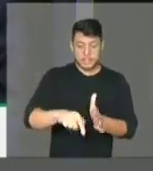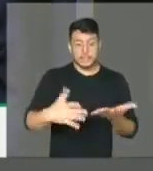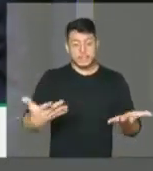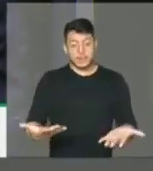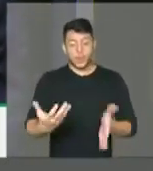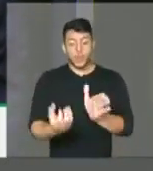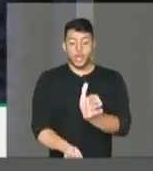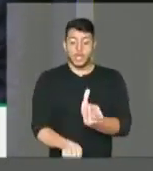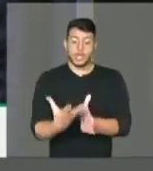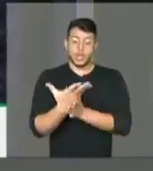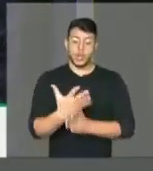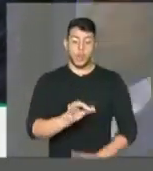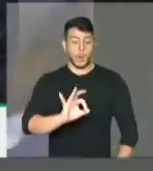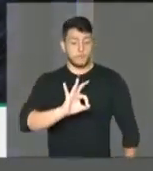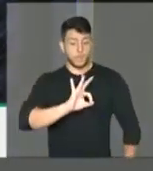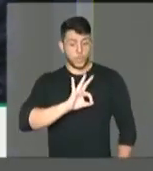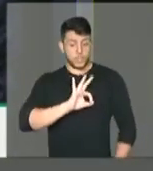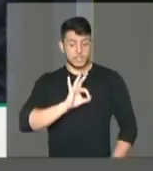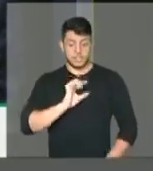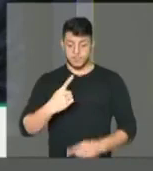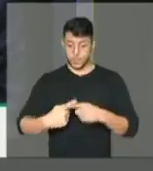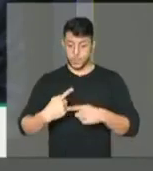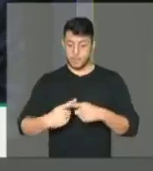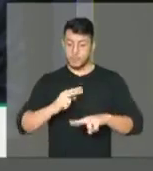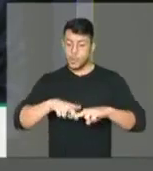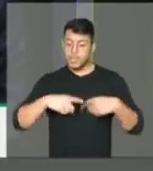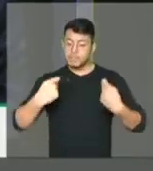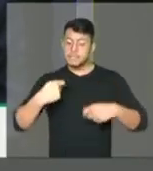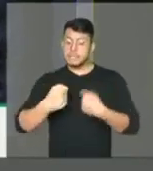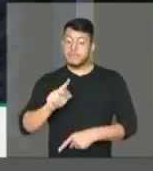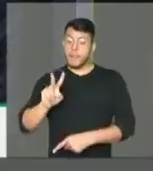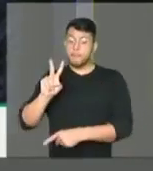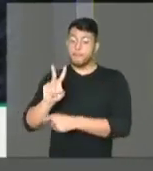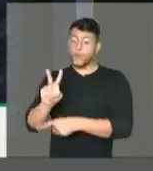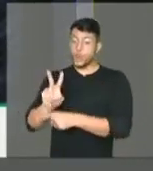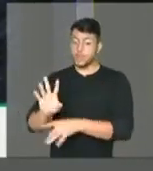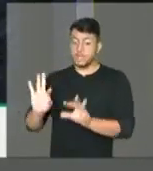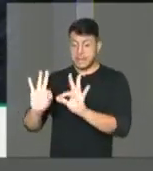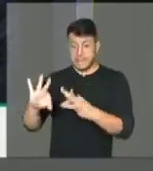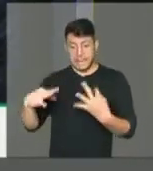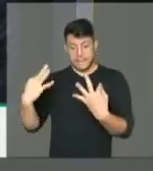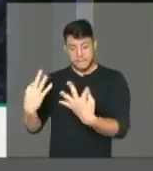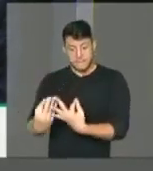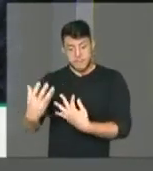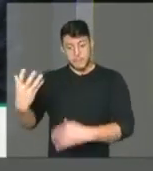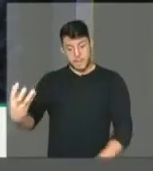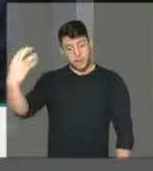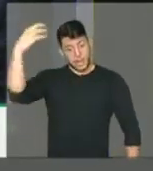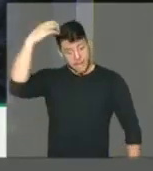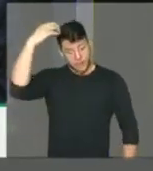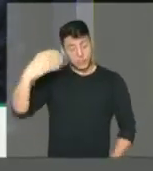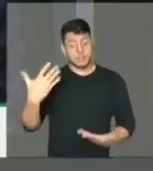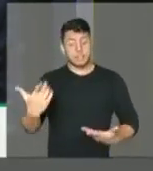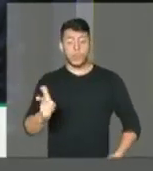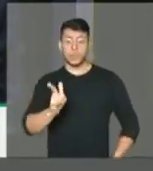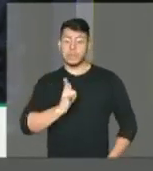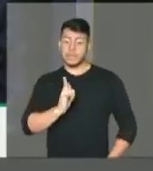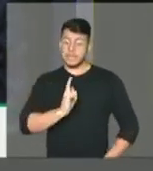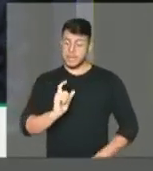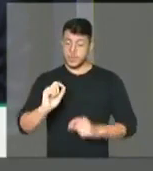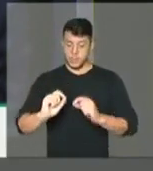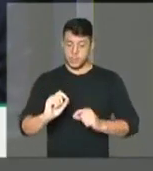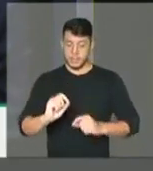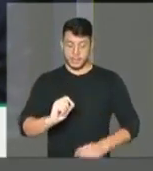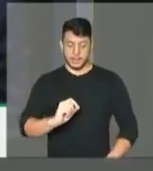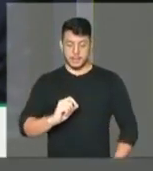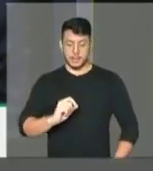família real dos negros libertos e dos escravos. Essa é a lógica. Tanto é que no símbolo da polícia do Rio tem o ramo de café,